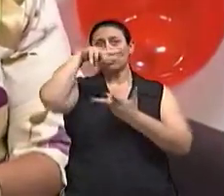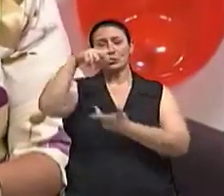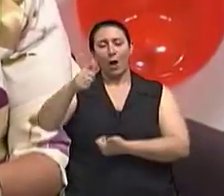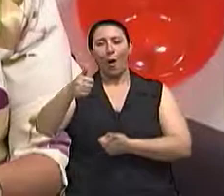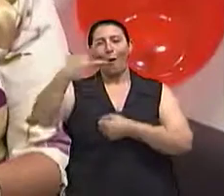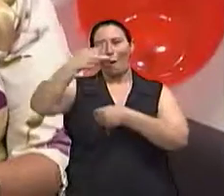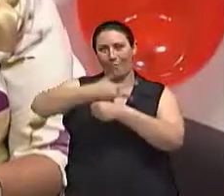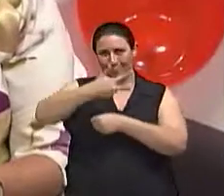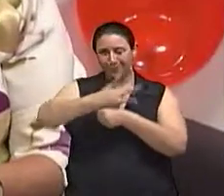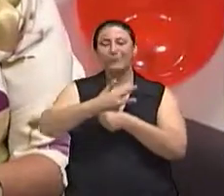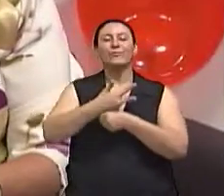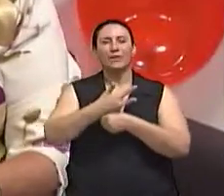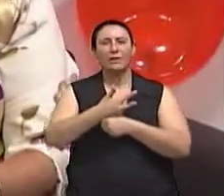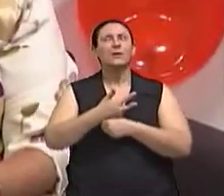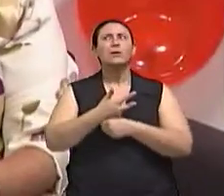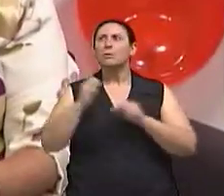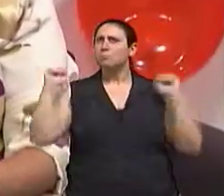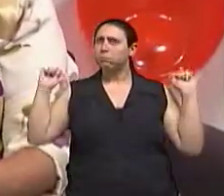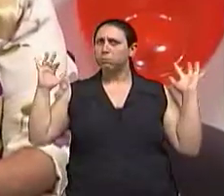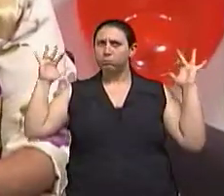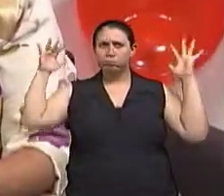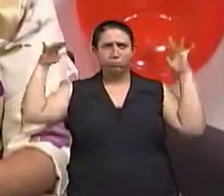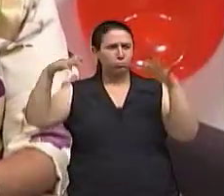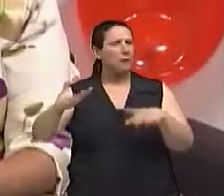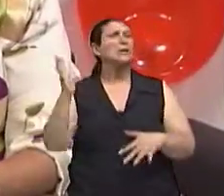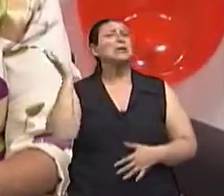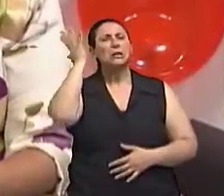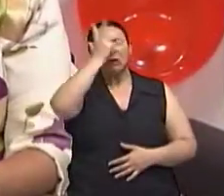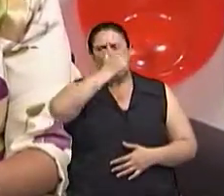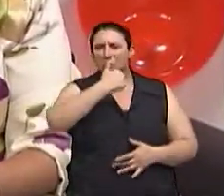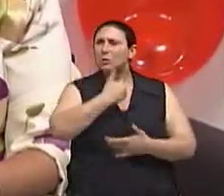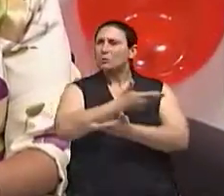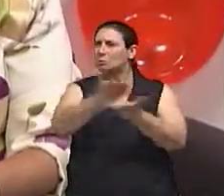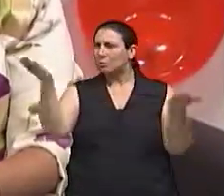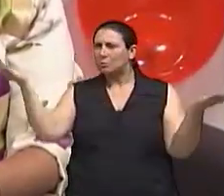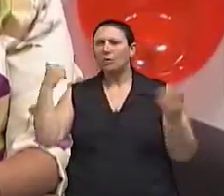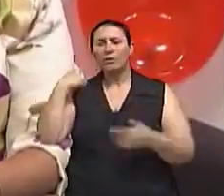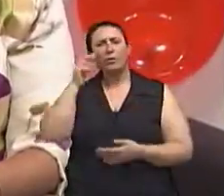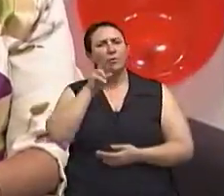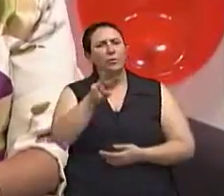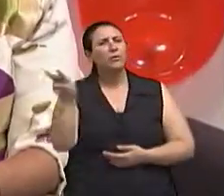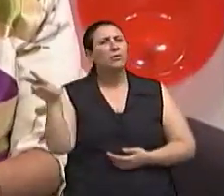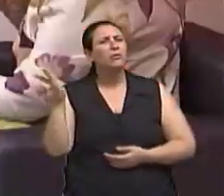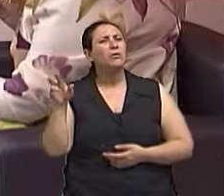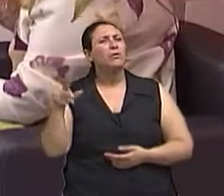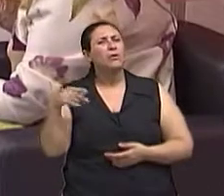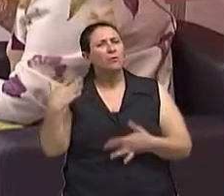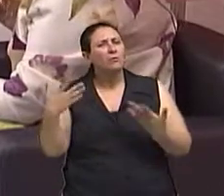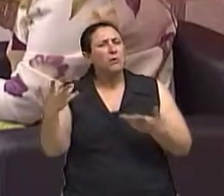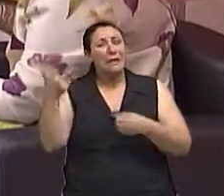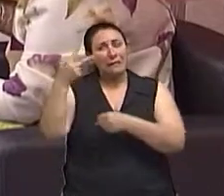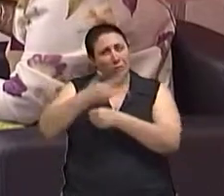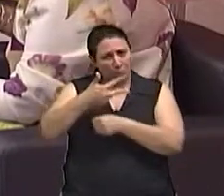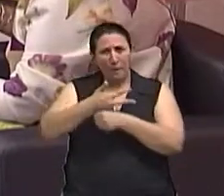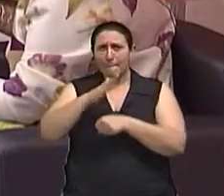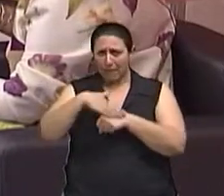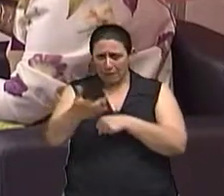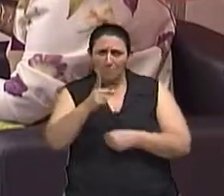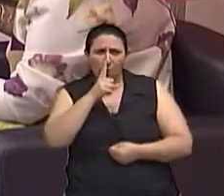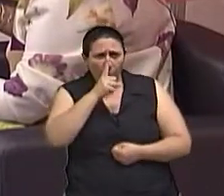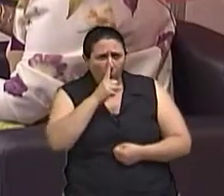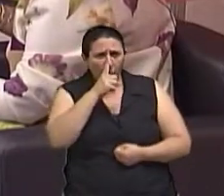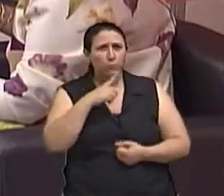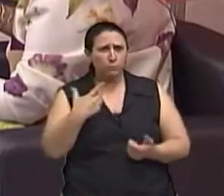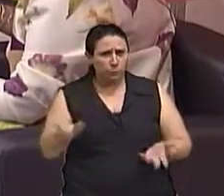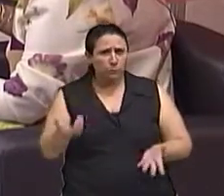Os idosos invadiram Porto Alegre. Lindo que estava de ver aquelas competições. Mas, para os idosos, é mais perigoso ainda.